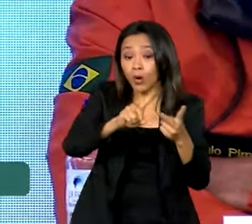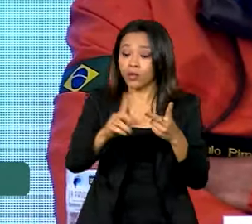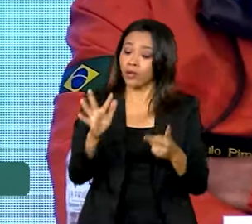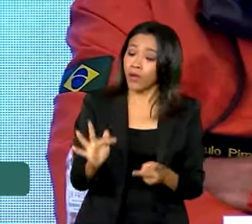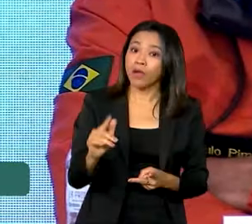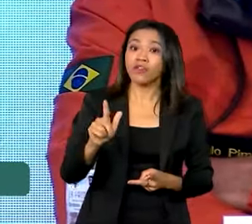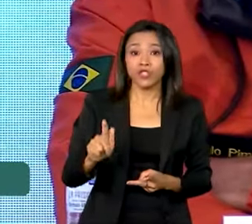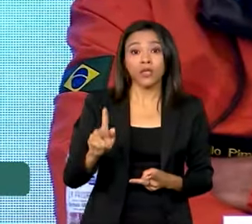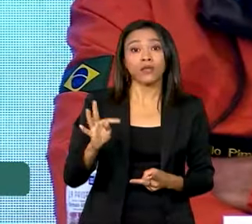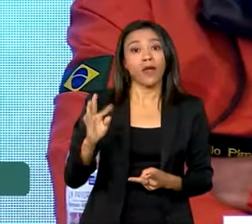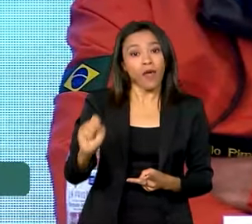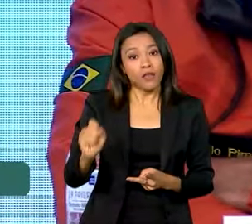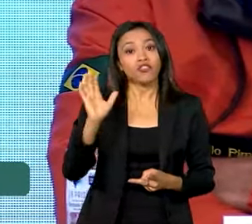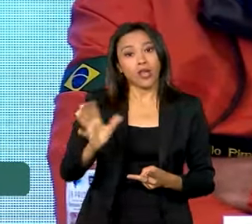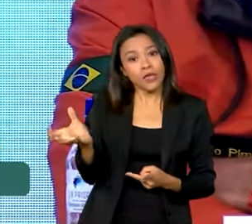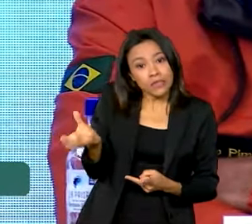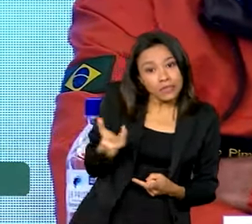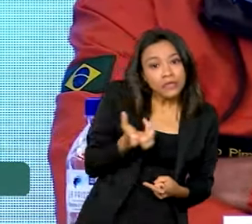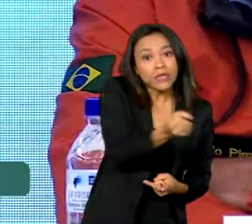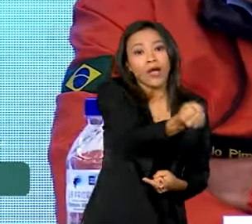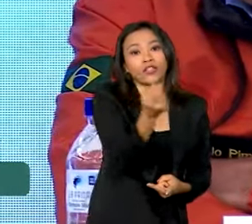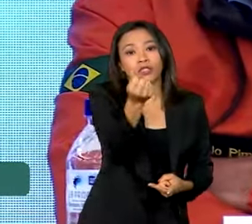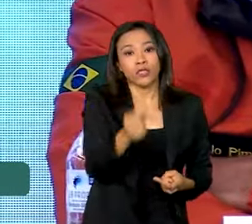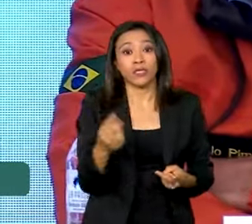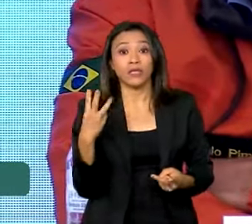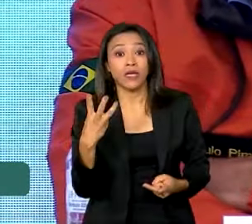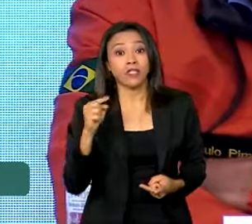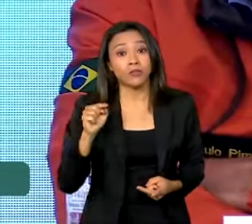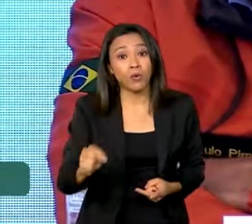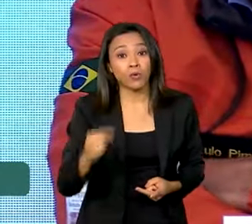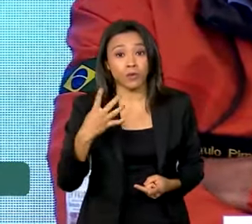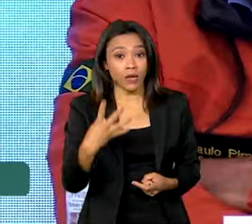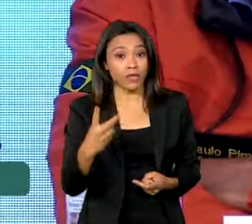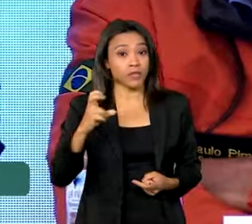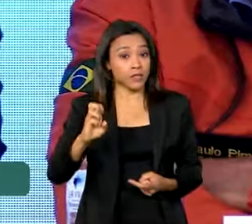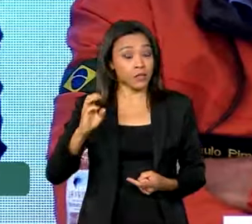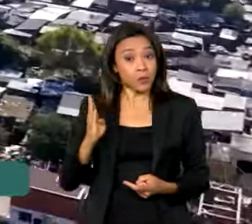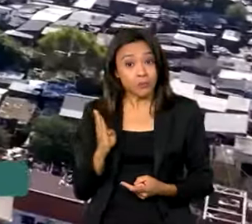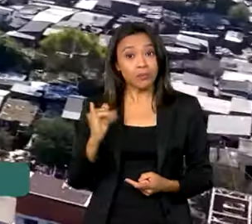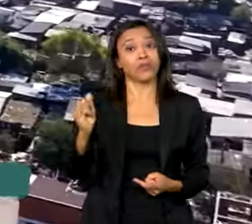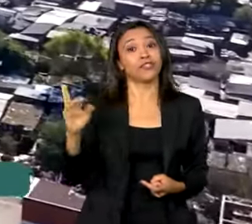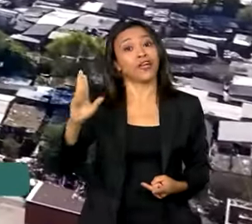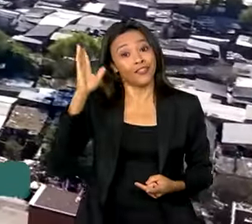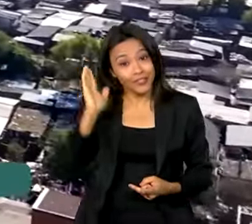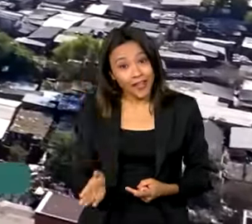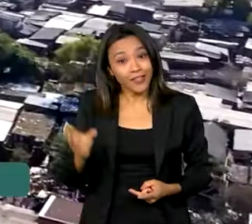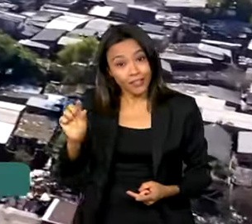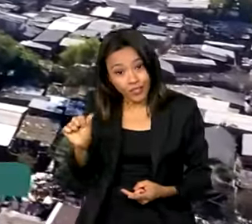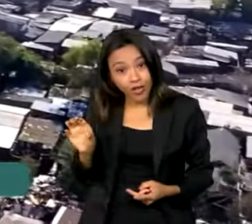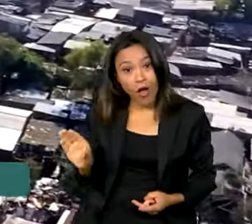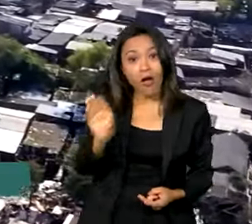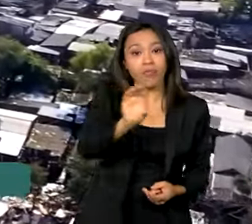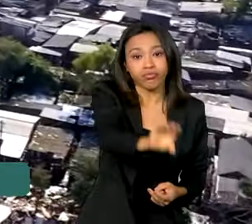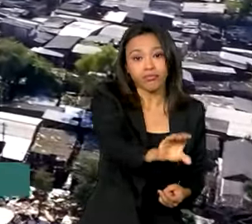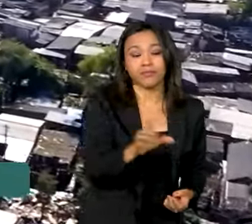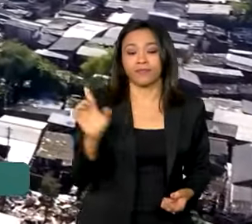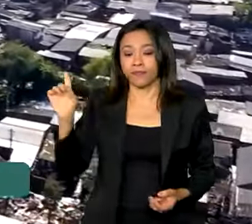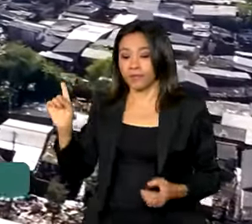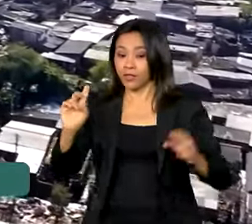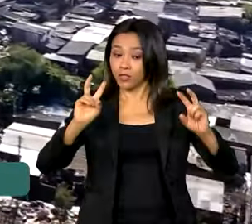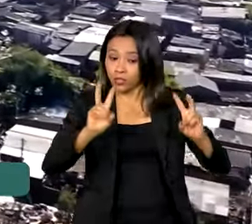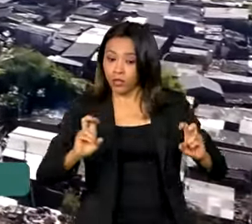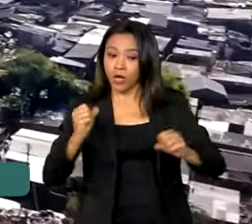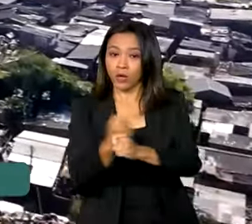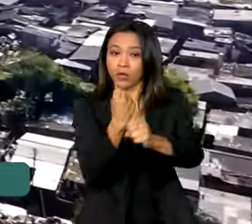saque, 3,45 bilhões de reais foram liberados. Para a habitação, por exemplo, foram